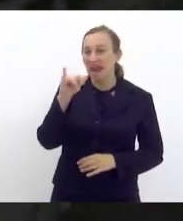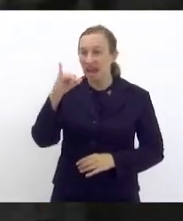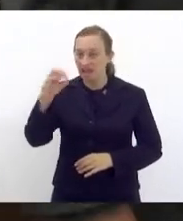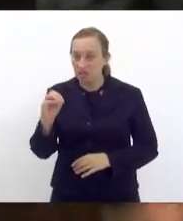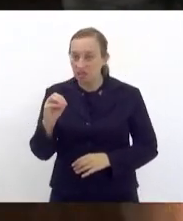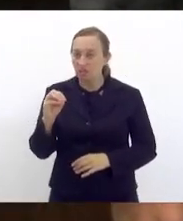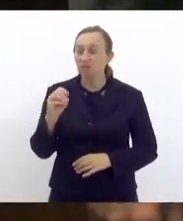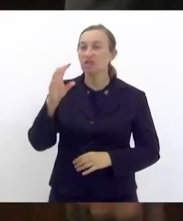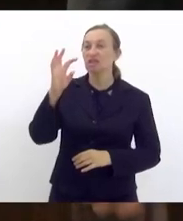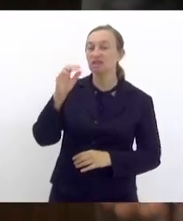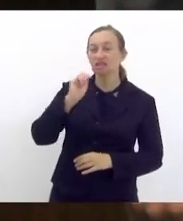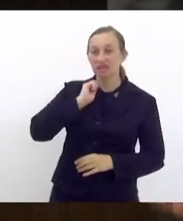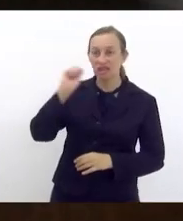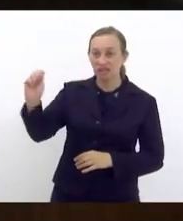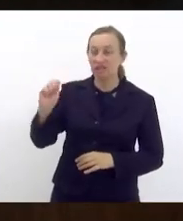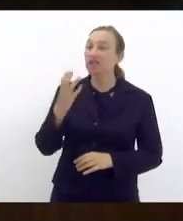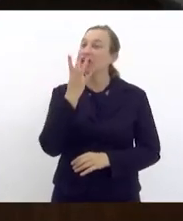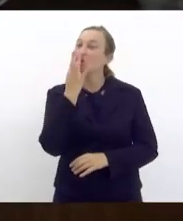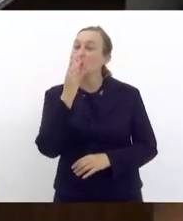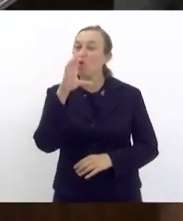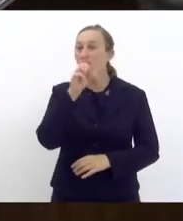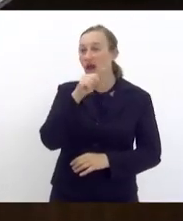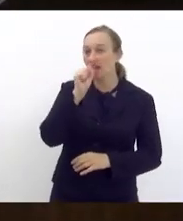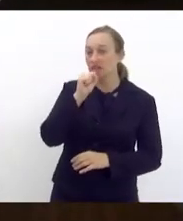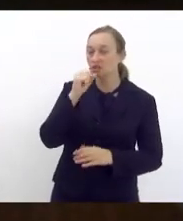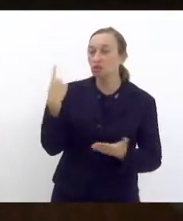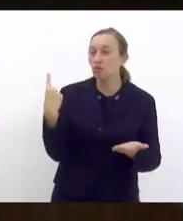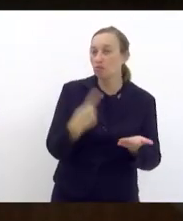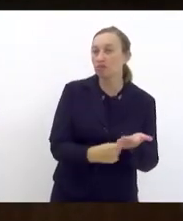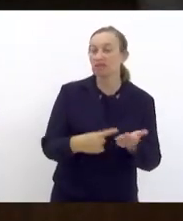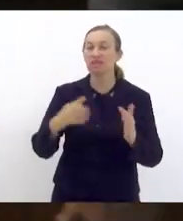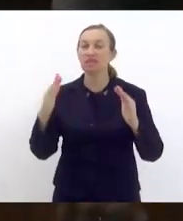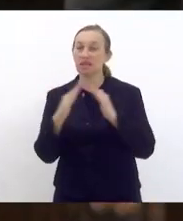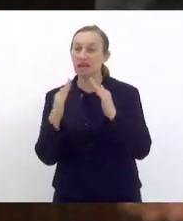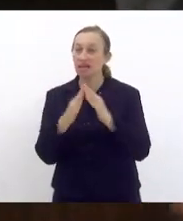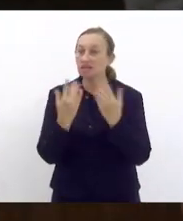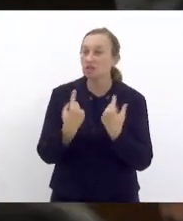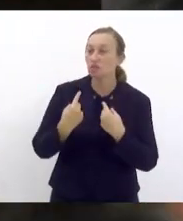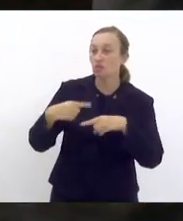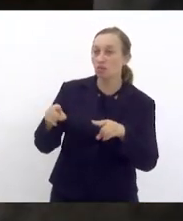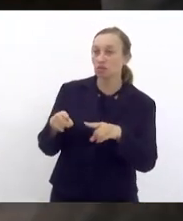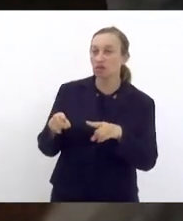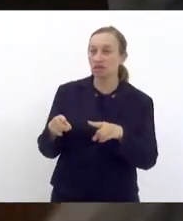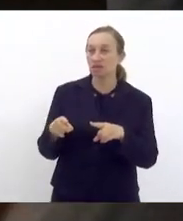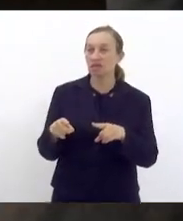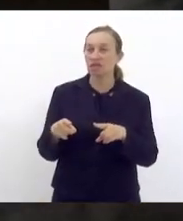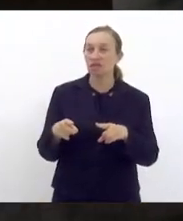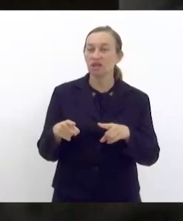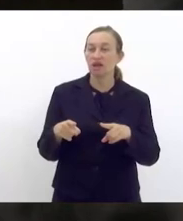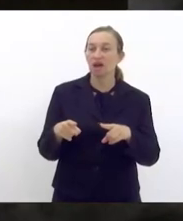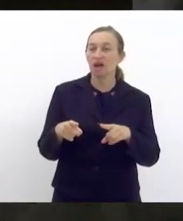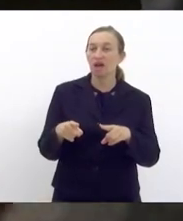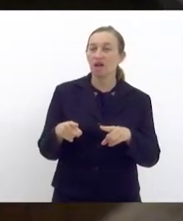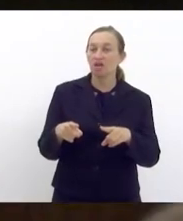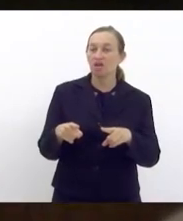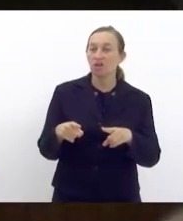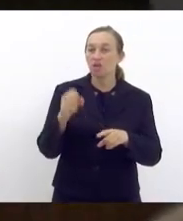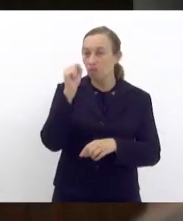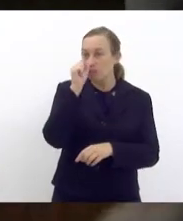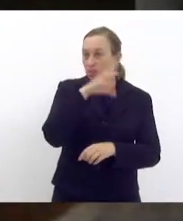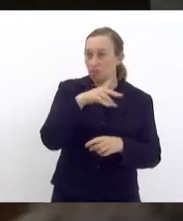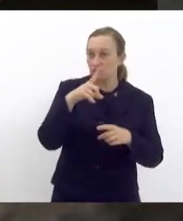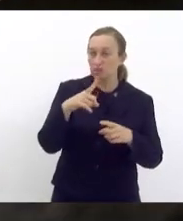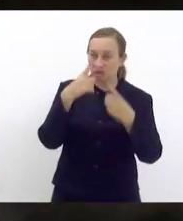ressaltando o compromisso dessa casa no combate ao abuso e